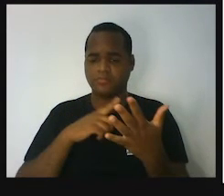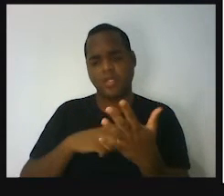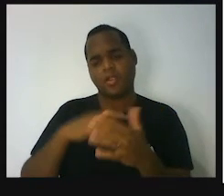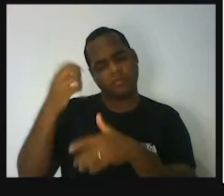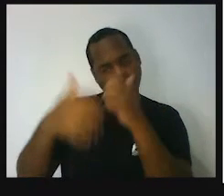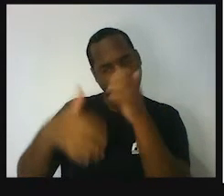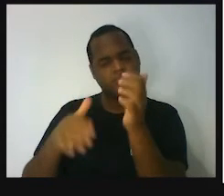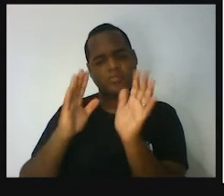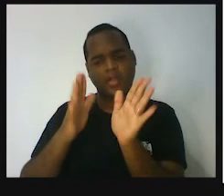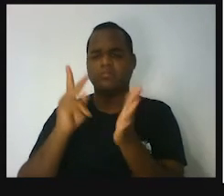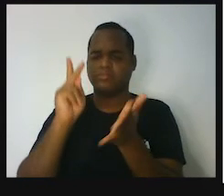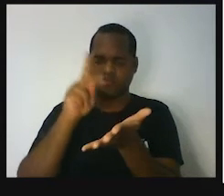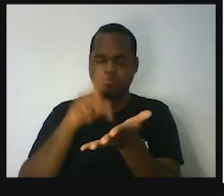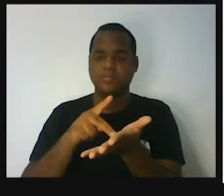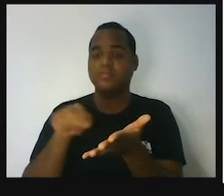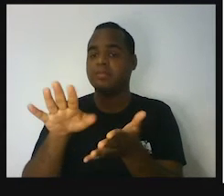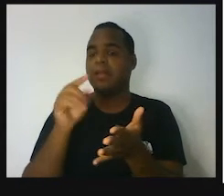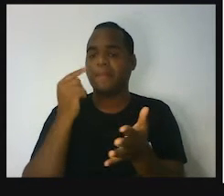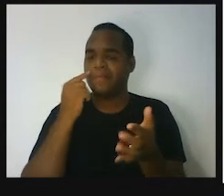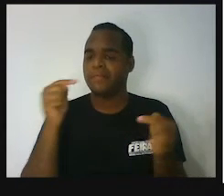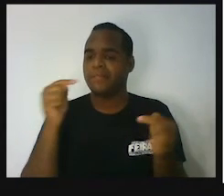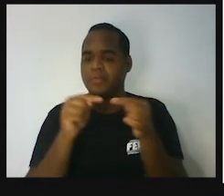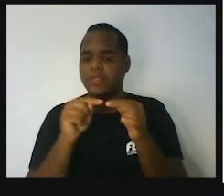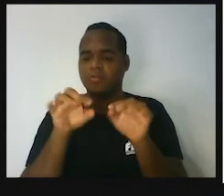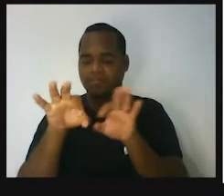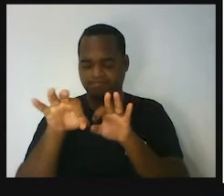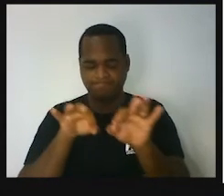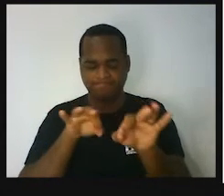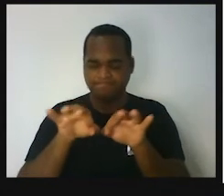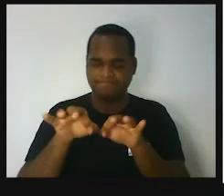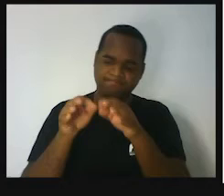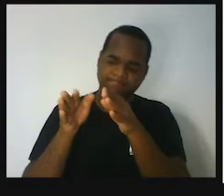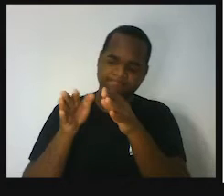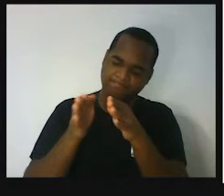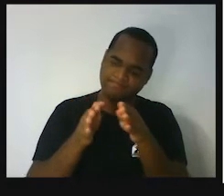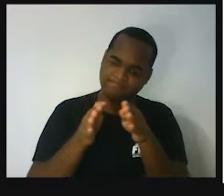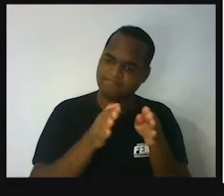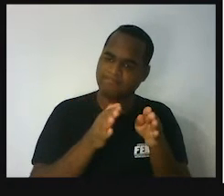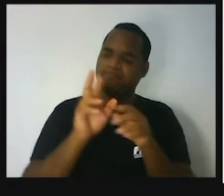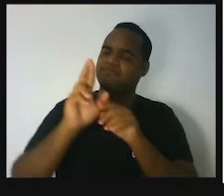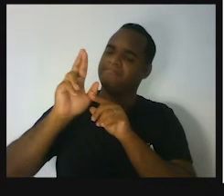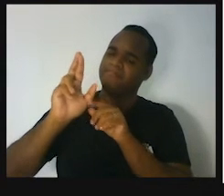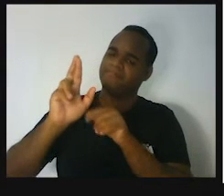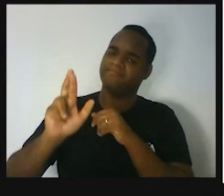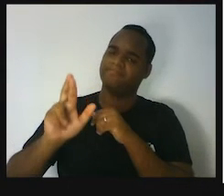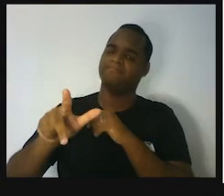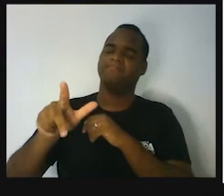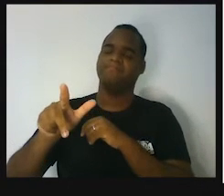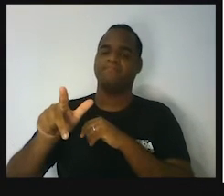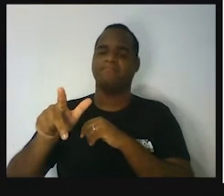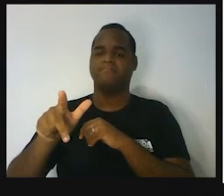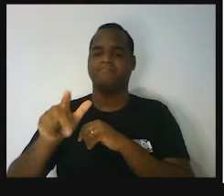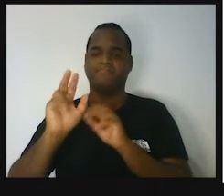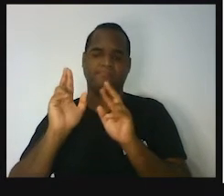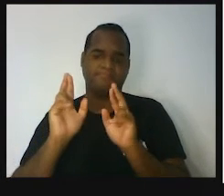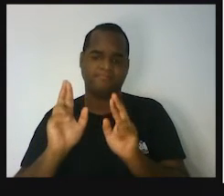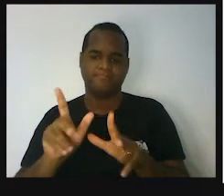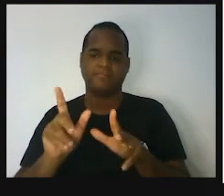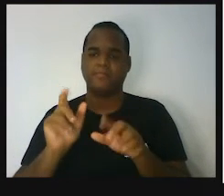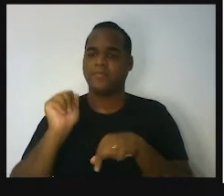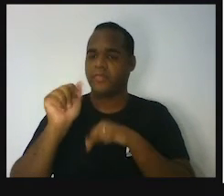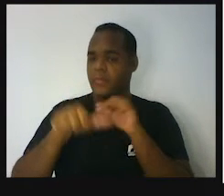Mas aqui, a forma como a gente vai construir aqui as coisas, vai mudar pouquinha coisa,